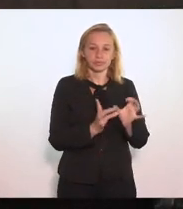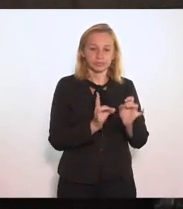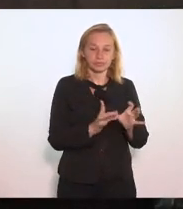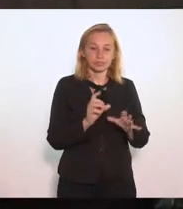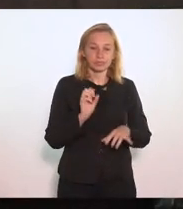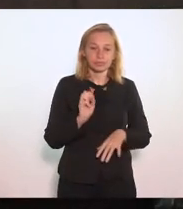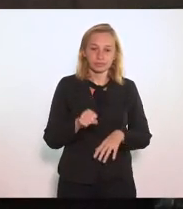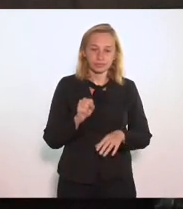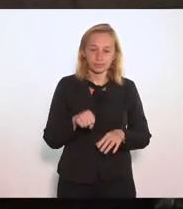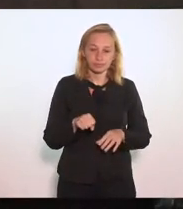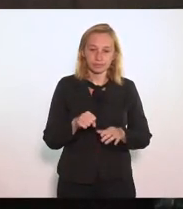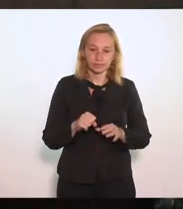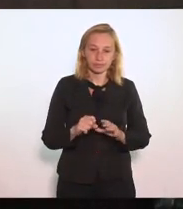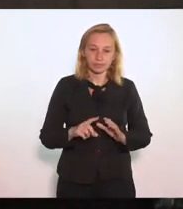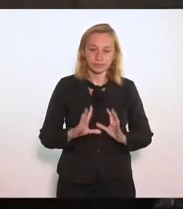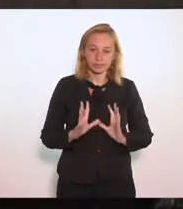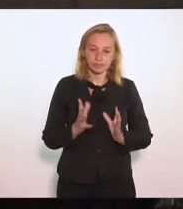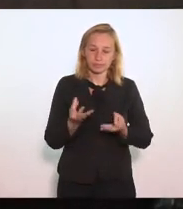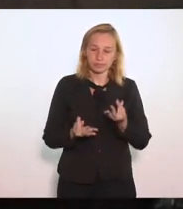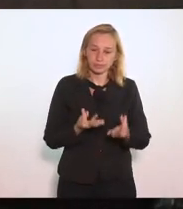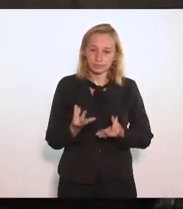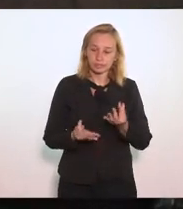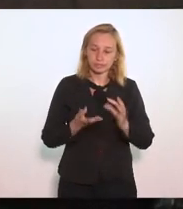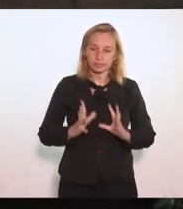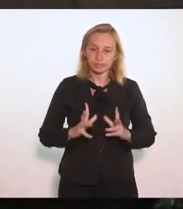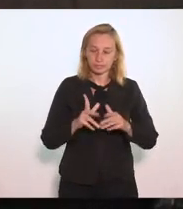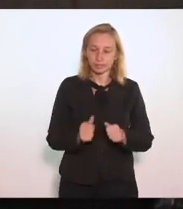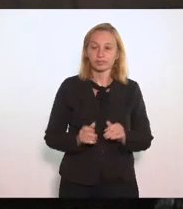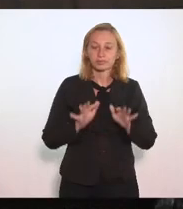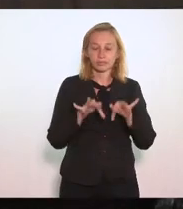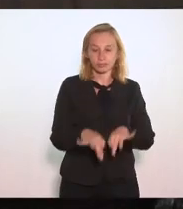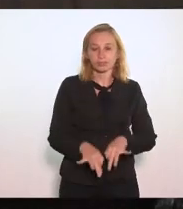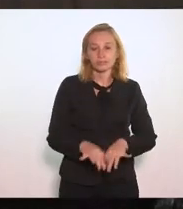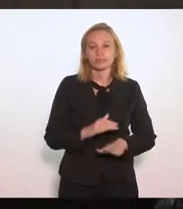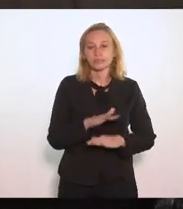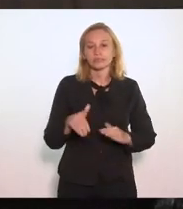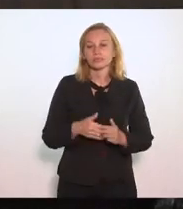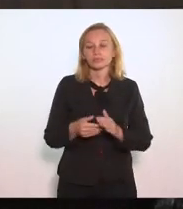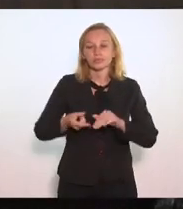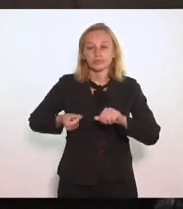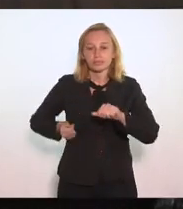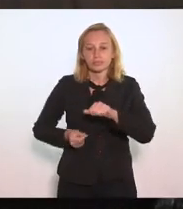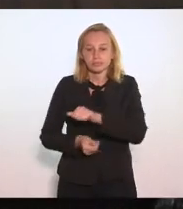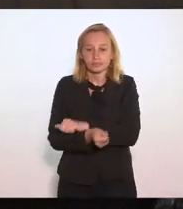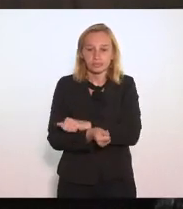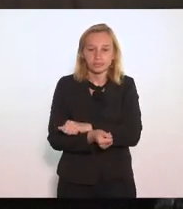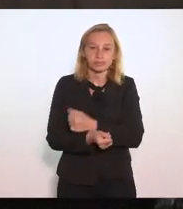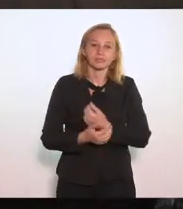concessão Onde No final Da concessão Todos os investimentos Realizados